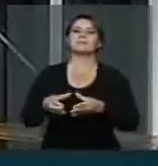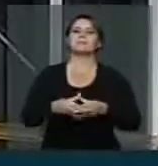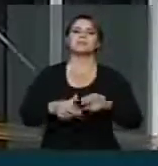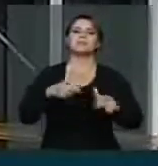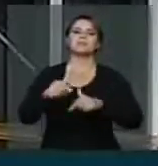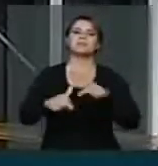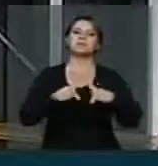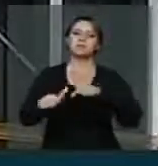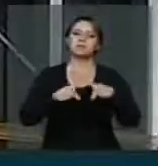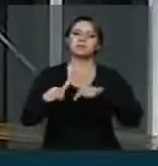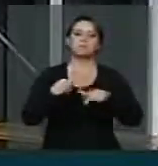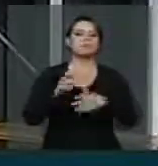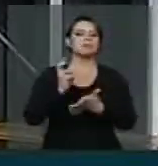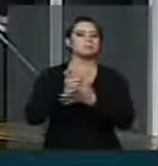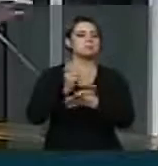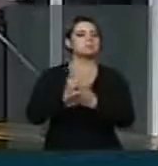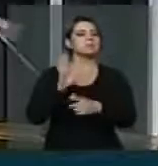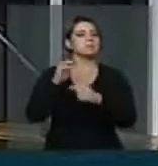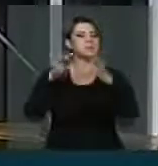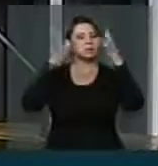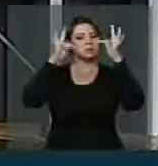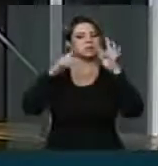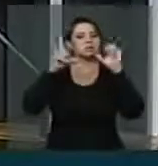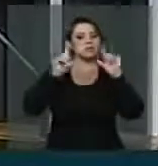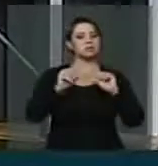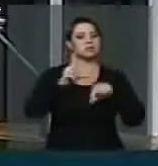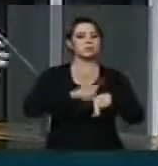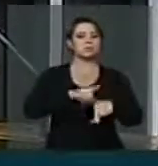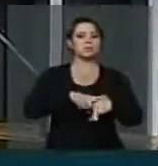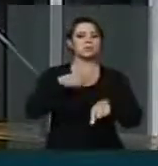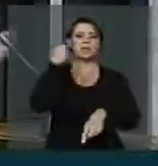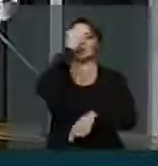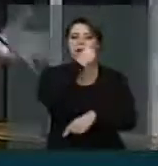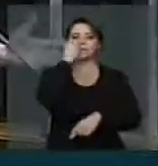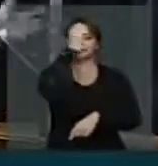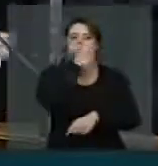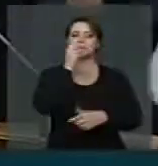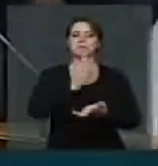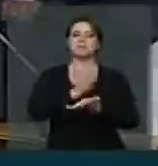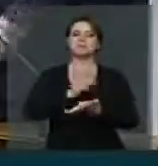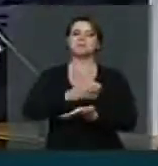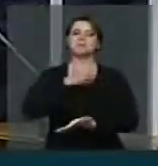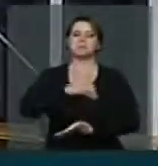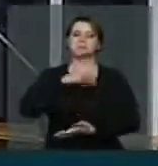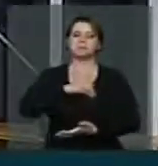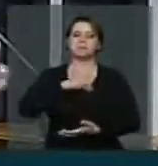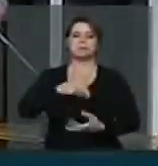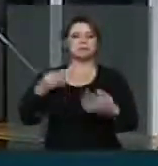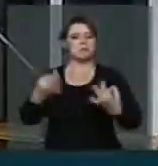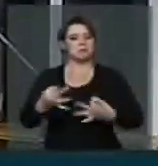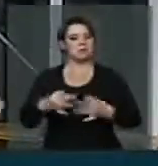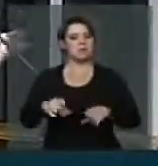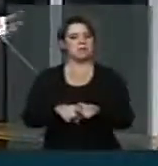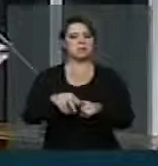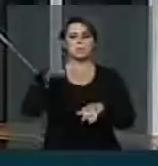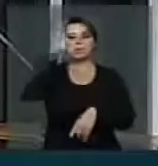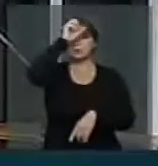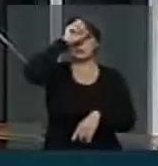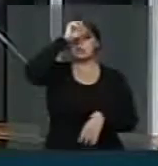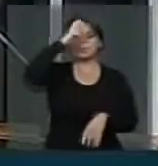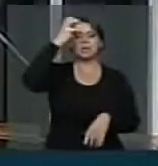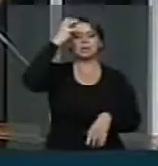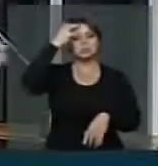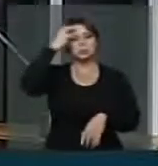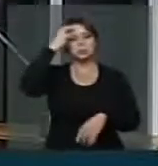reduzindo a jornada de trabalho, assegurando aos trabalhadores maiores tempos para o seu aperfeiçoamento cultural, para a sua